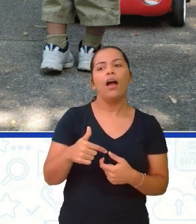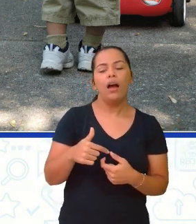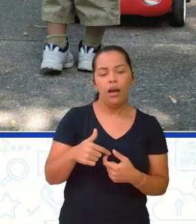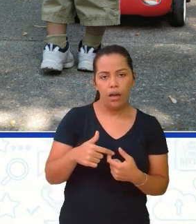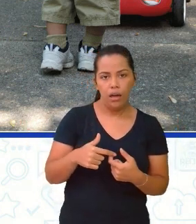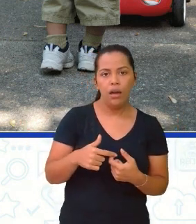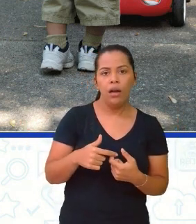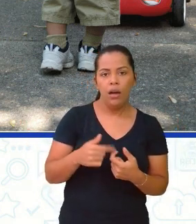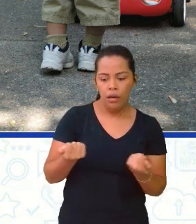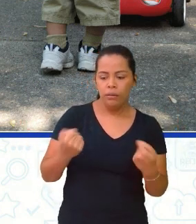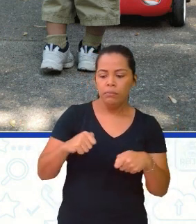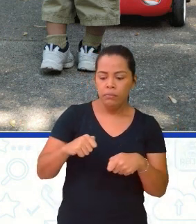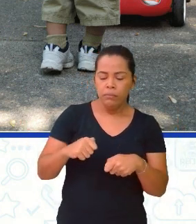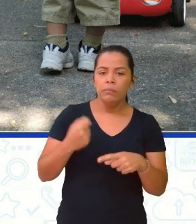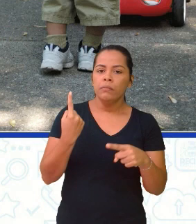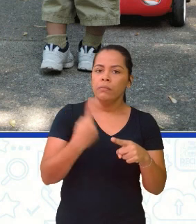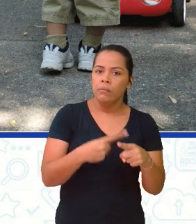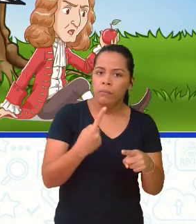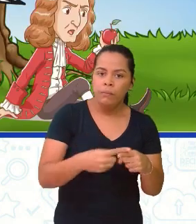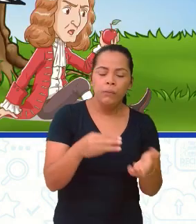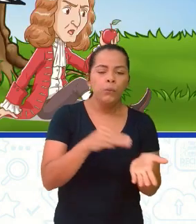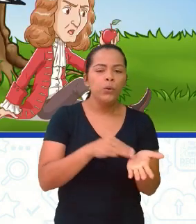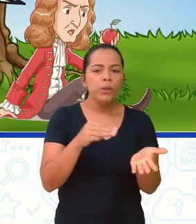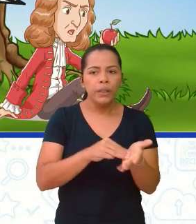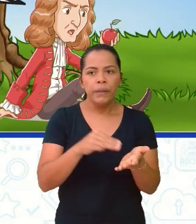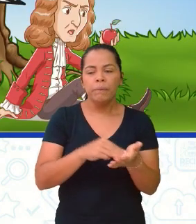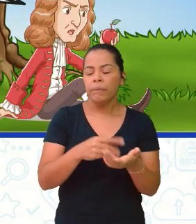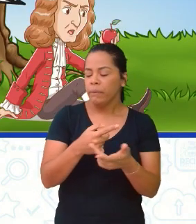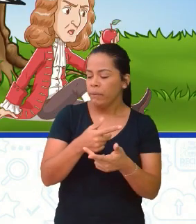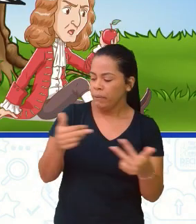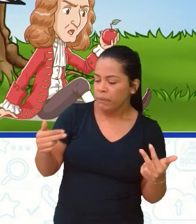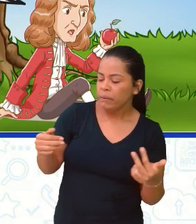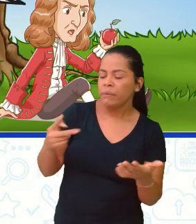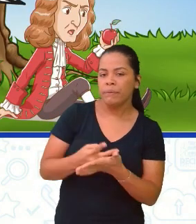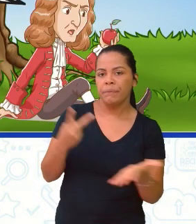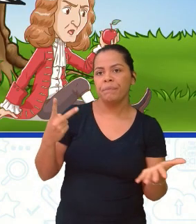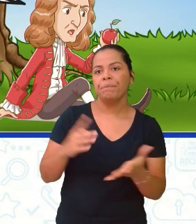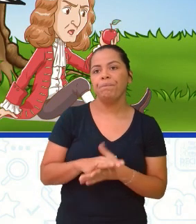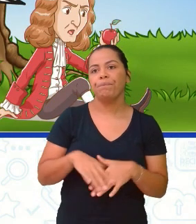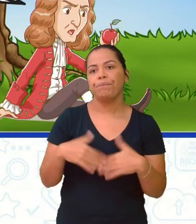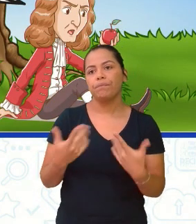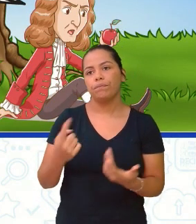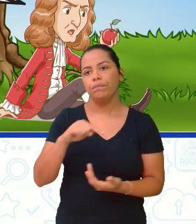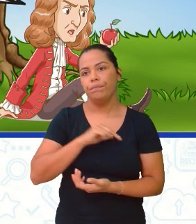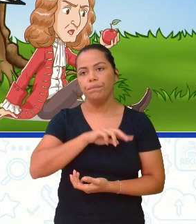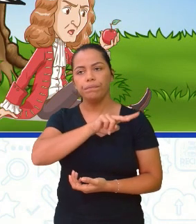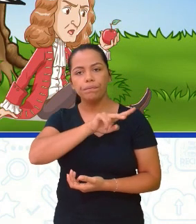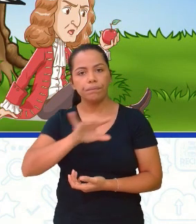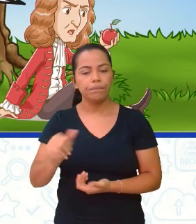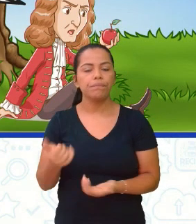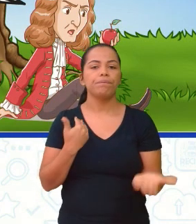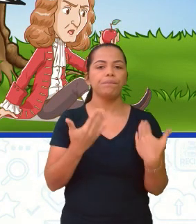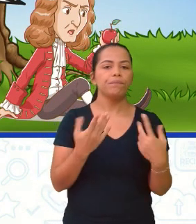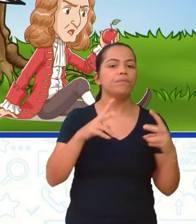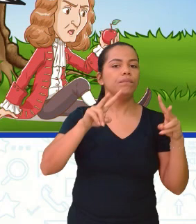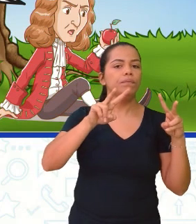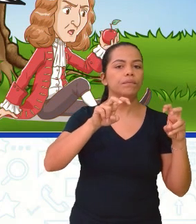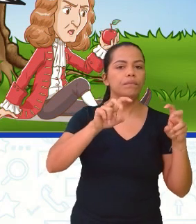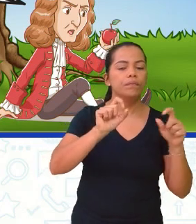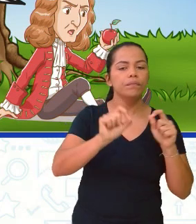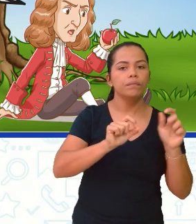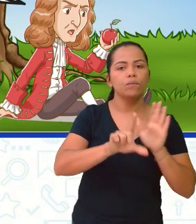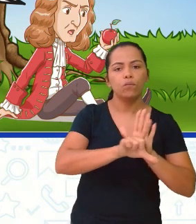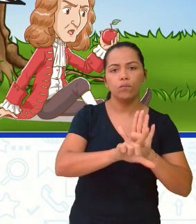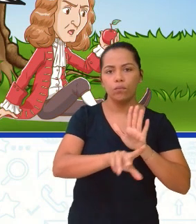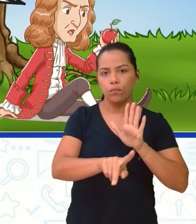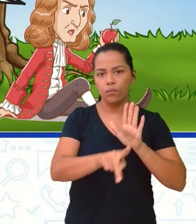acontecer. Ok, pessoal? E aí nós vamos conversar um pouquinho a respeito das leis de Newton. Eu já